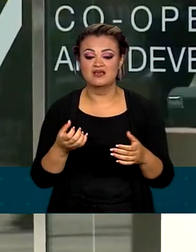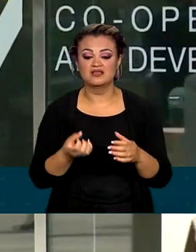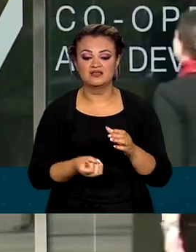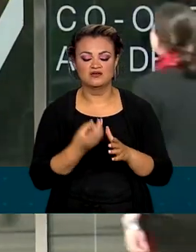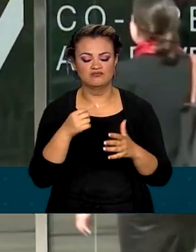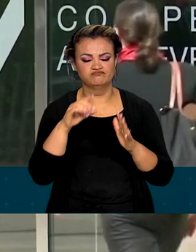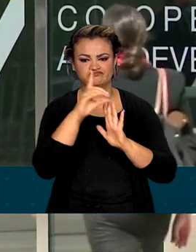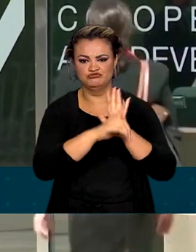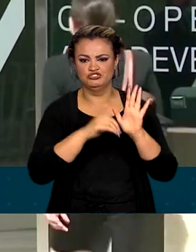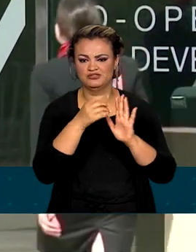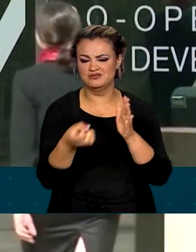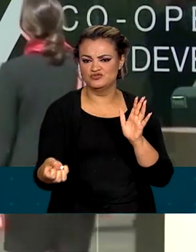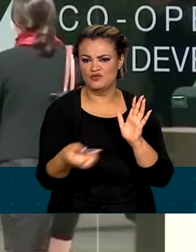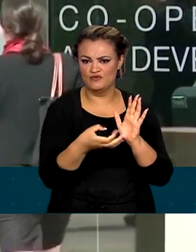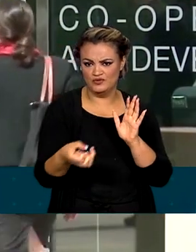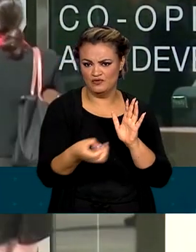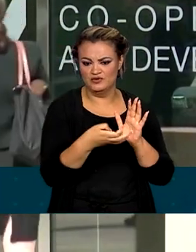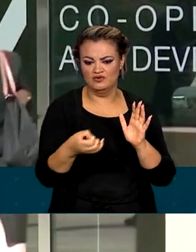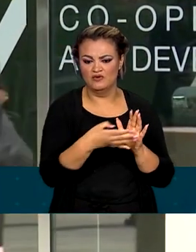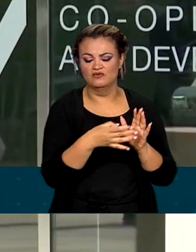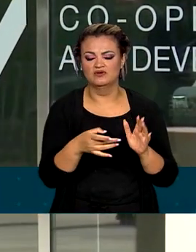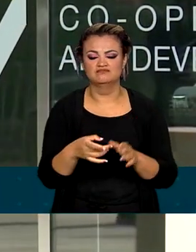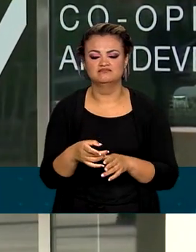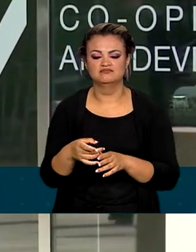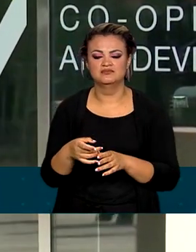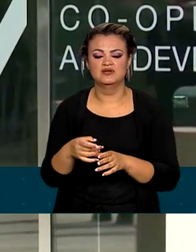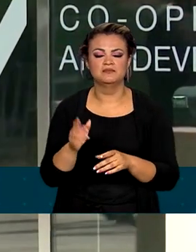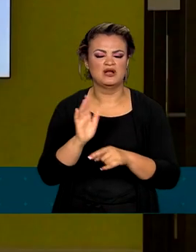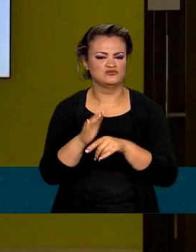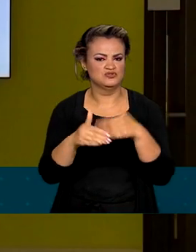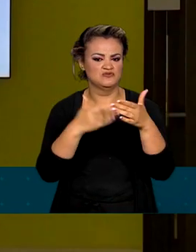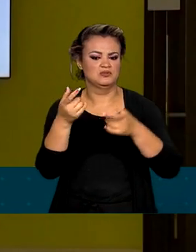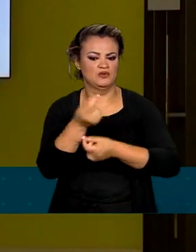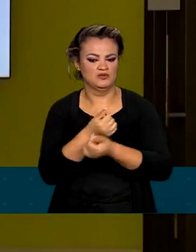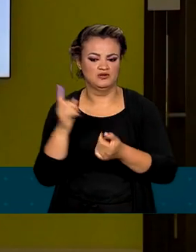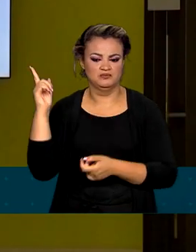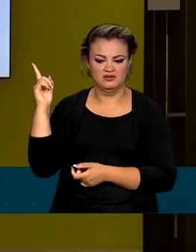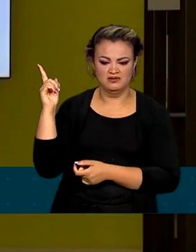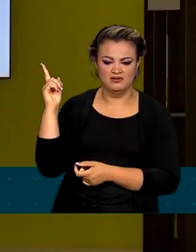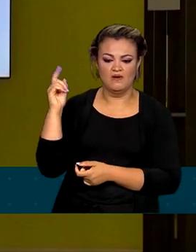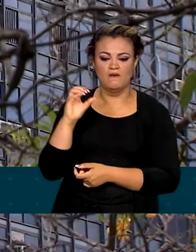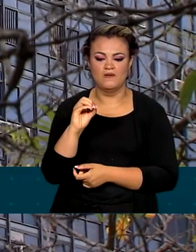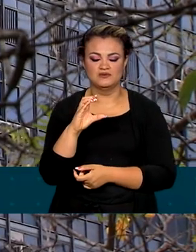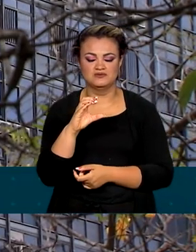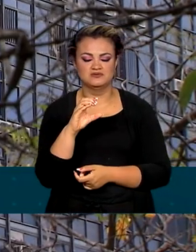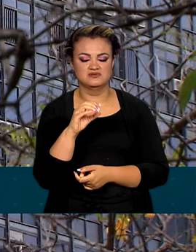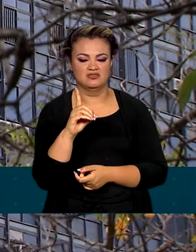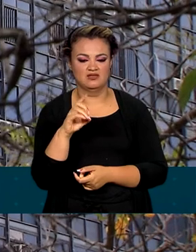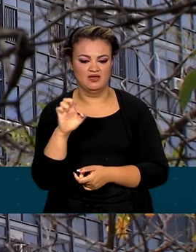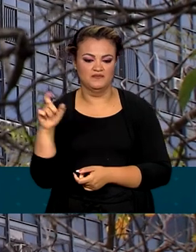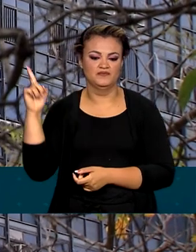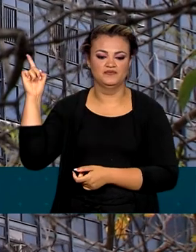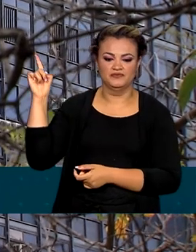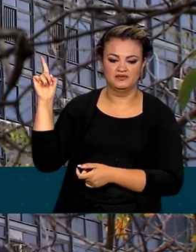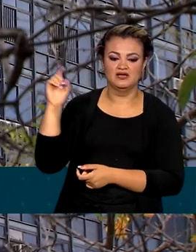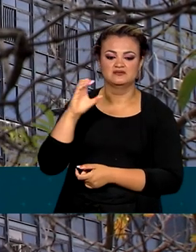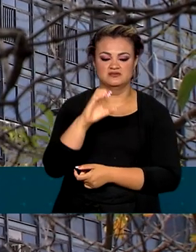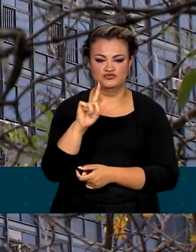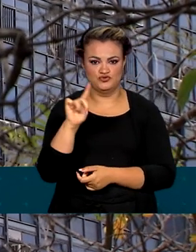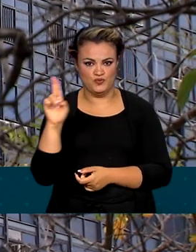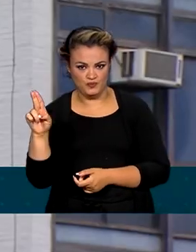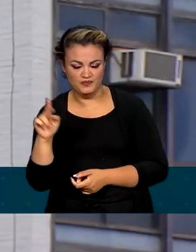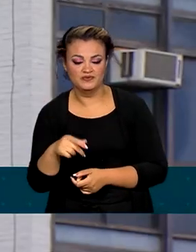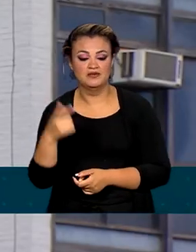diretrizes da Organização para a Cooperação e Desenvolvimento Econômico, a OCDE, da Controladoria Geral da União